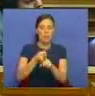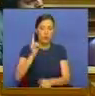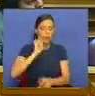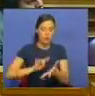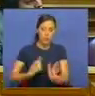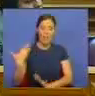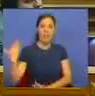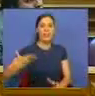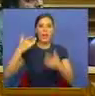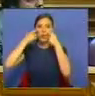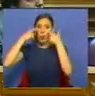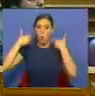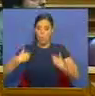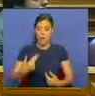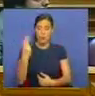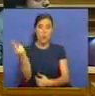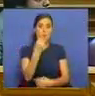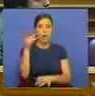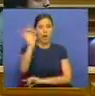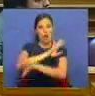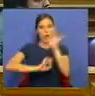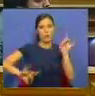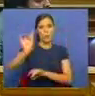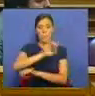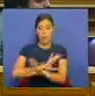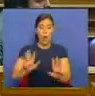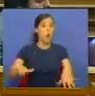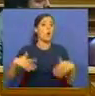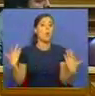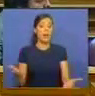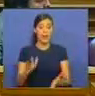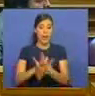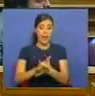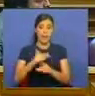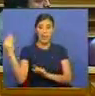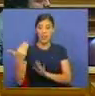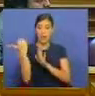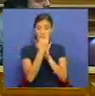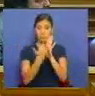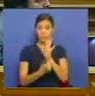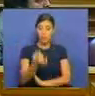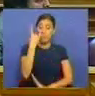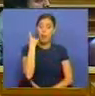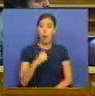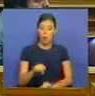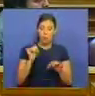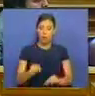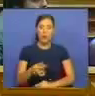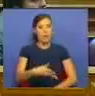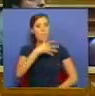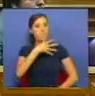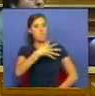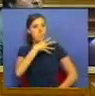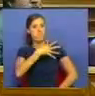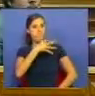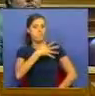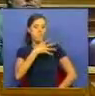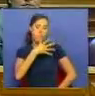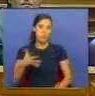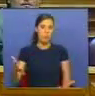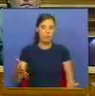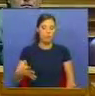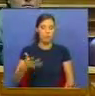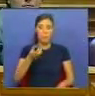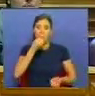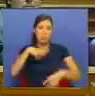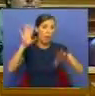pelos direitos humanos na União Europeia. Qualquer carta de direitos, ainda ontem aqui proclamada, em